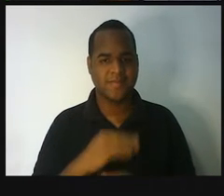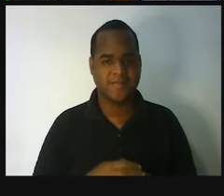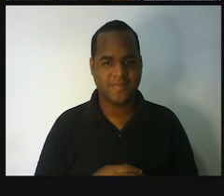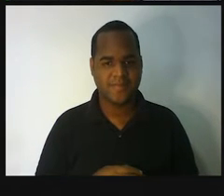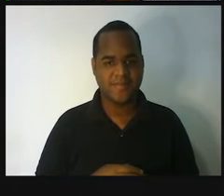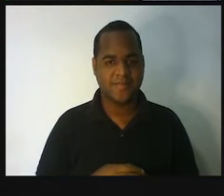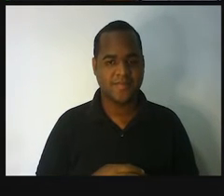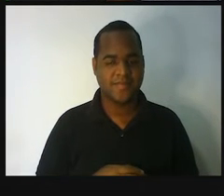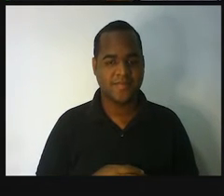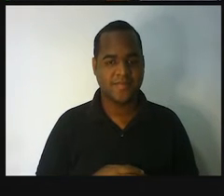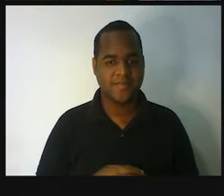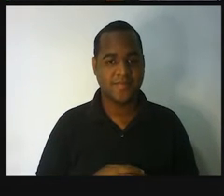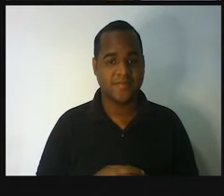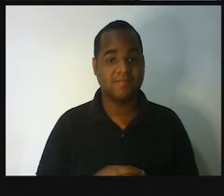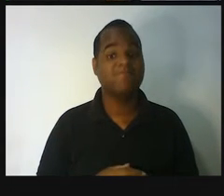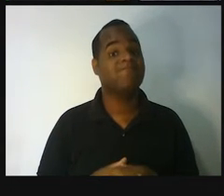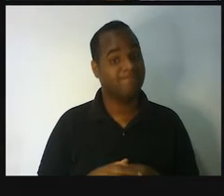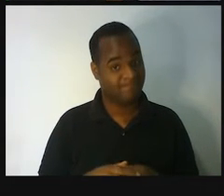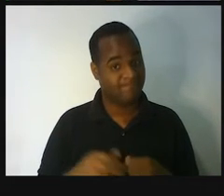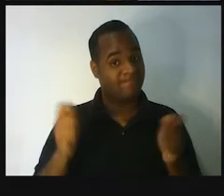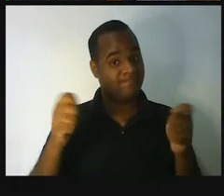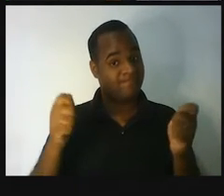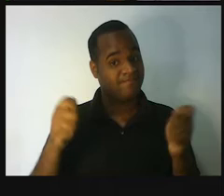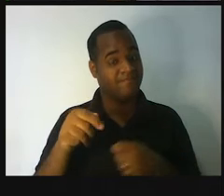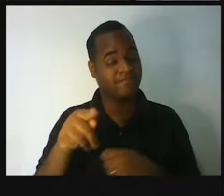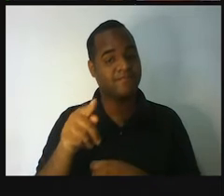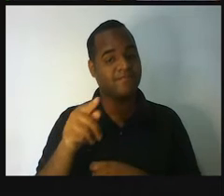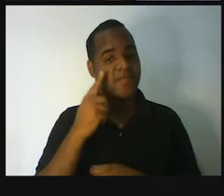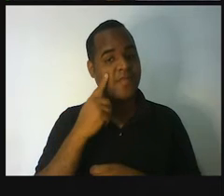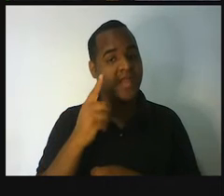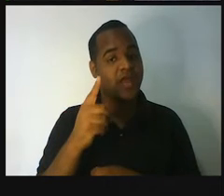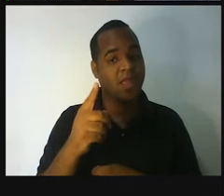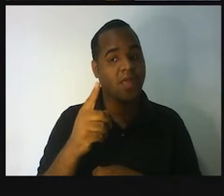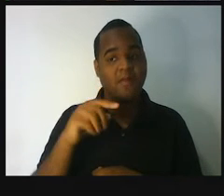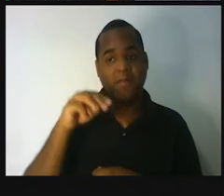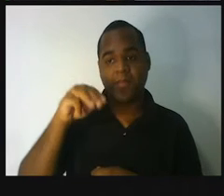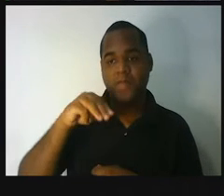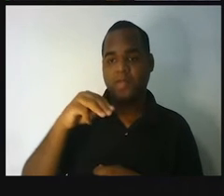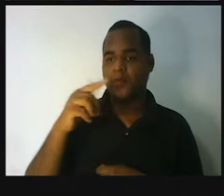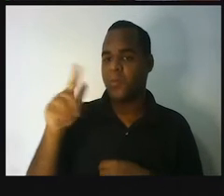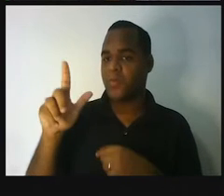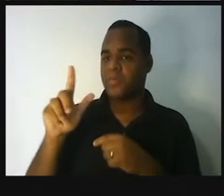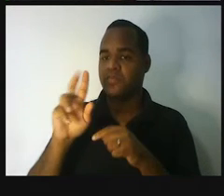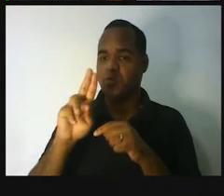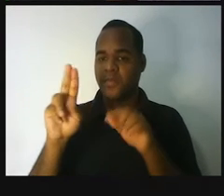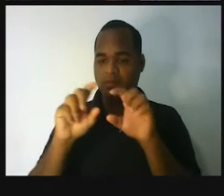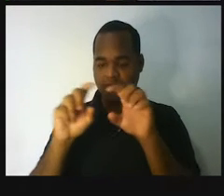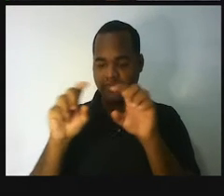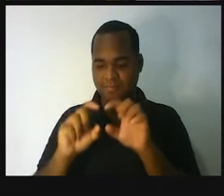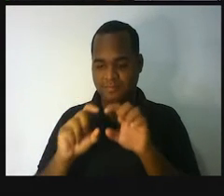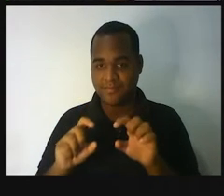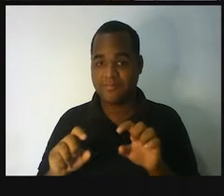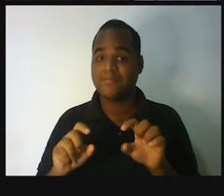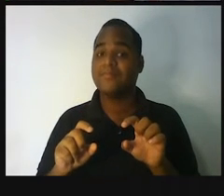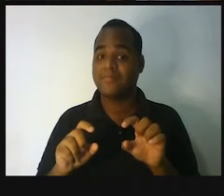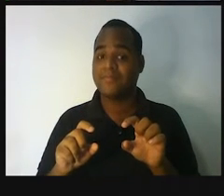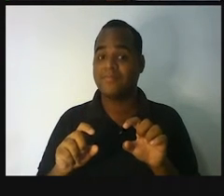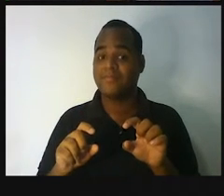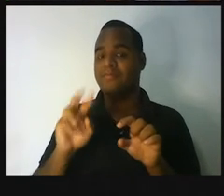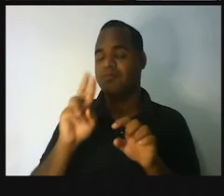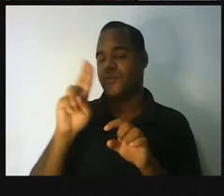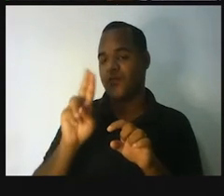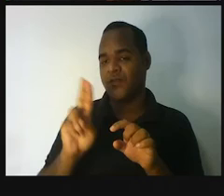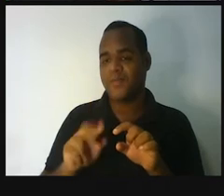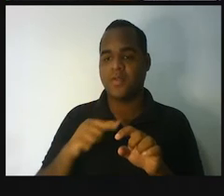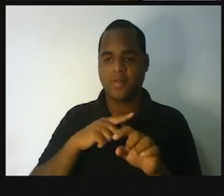você conhece? Pois é, além do metro, além do milímetro, além do centímetro, além